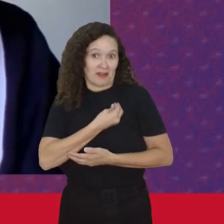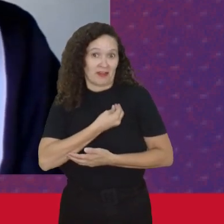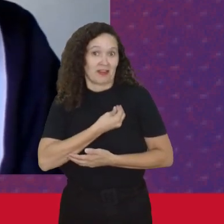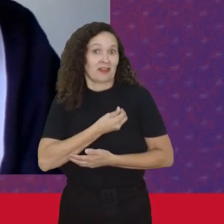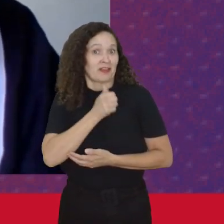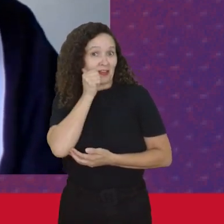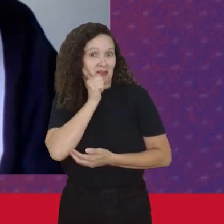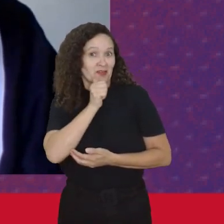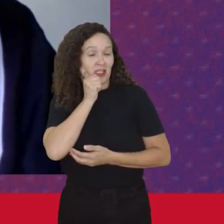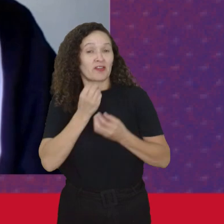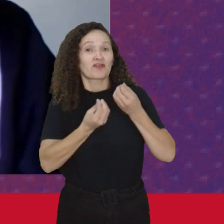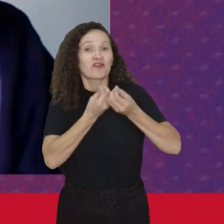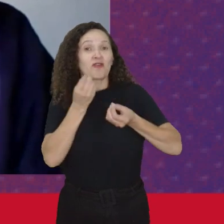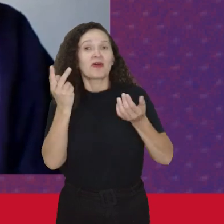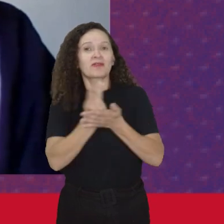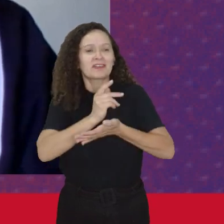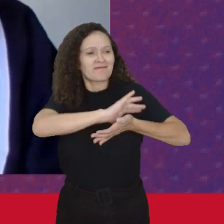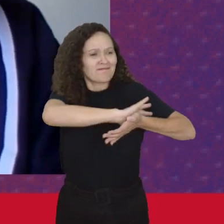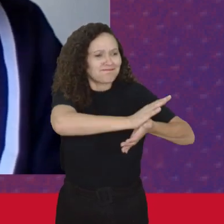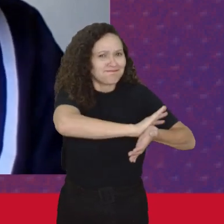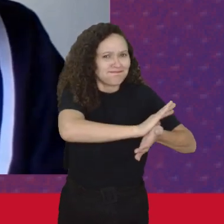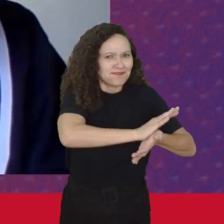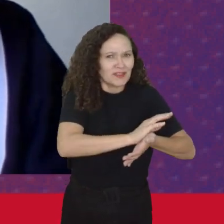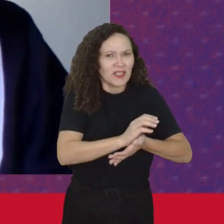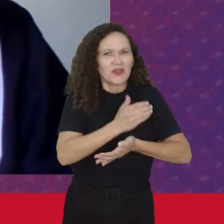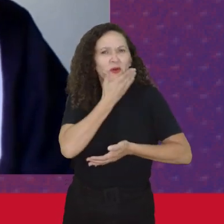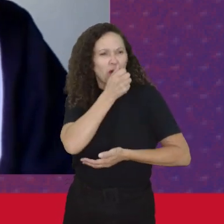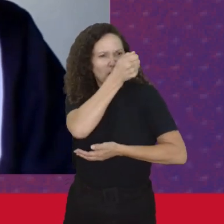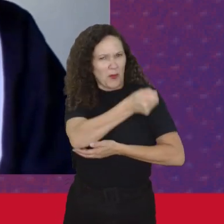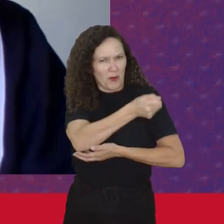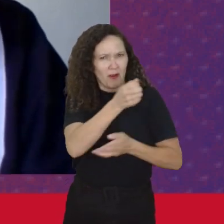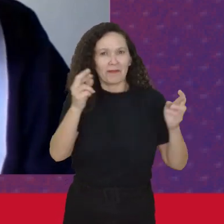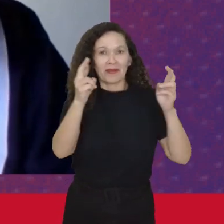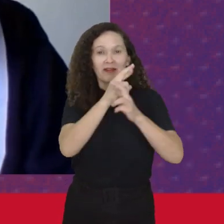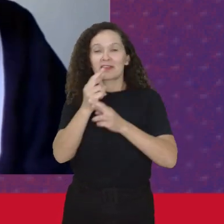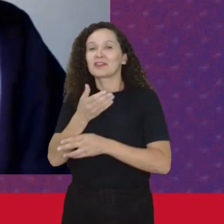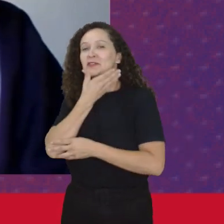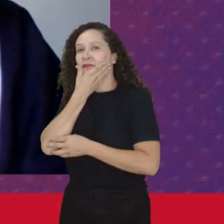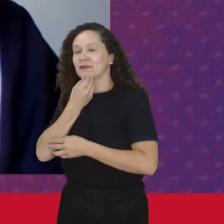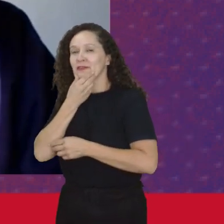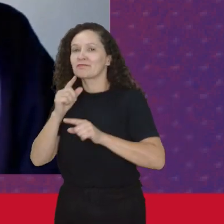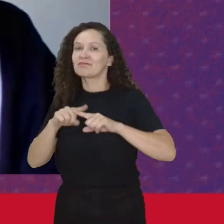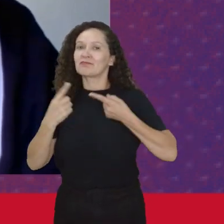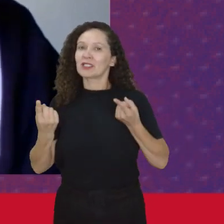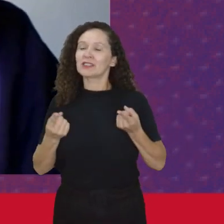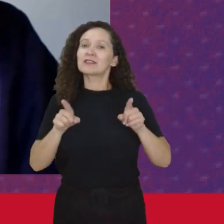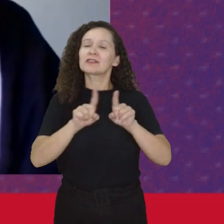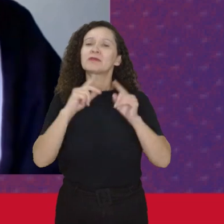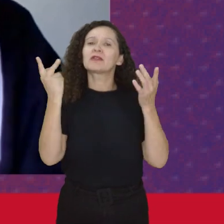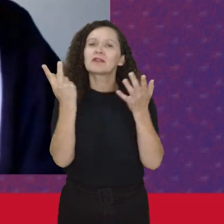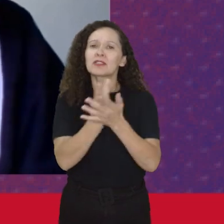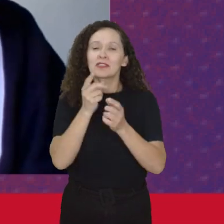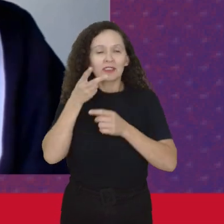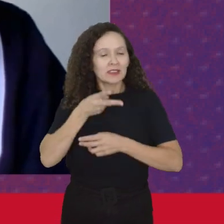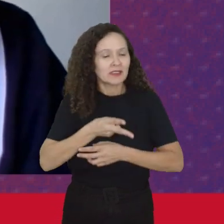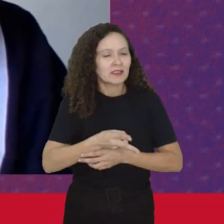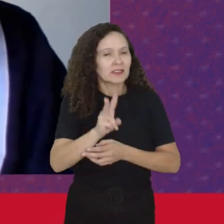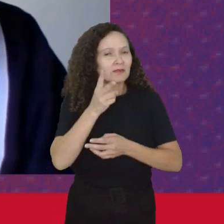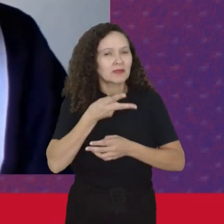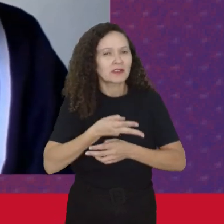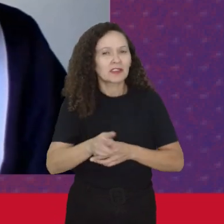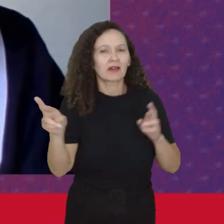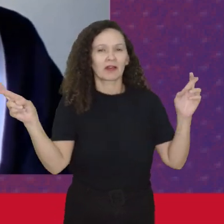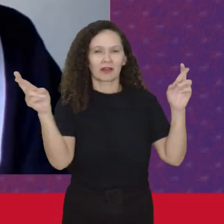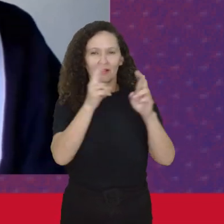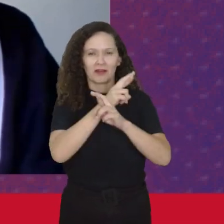patriarcado A subordinação das mulheres nas relações em relação aos homens Mas também a imbricação sempre dessas